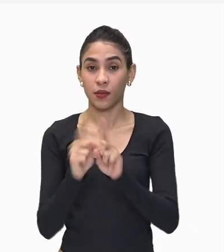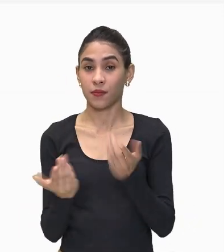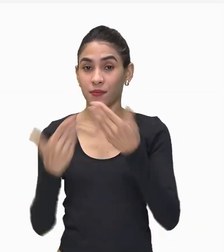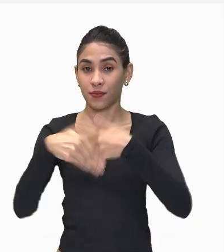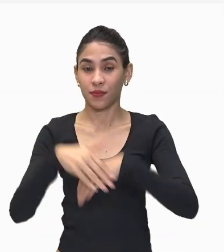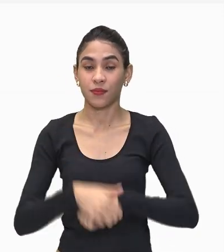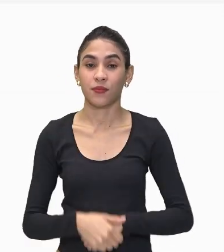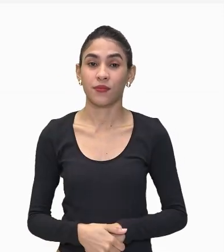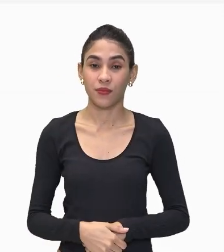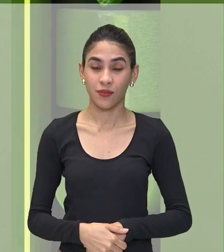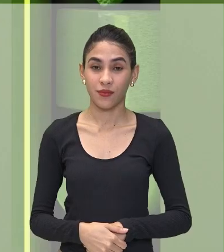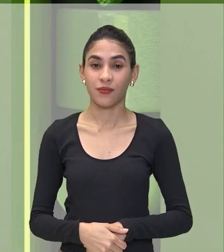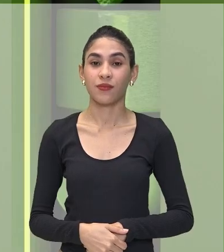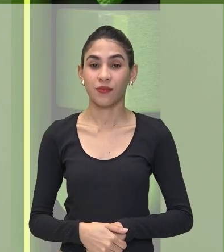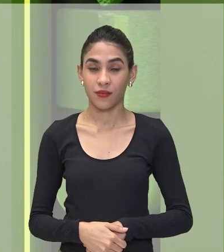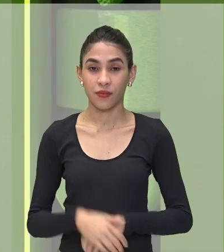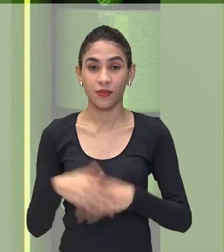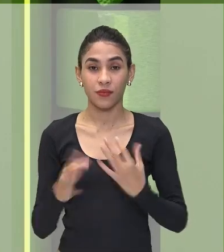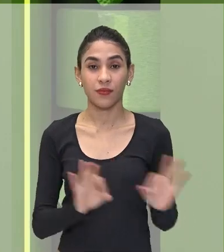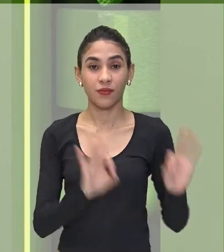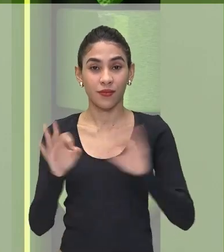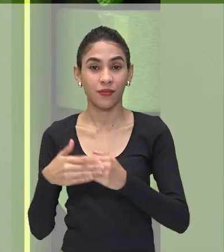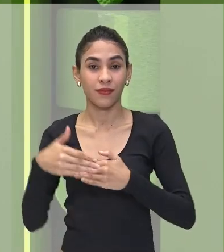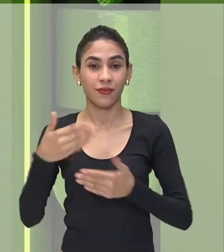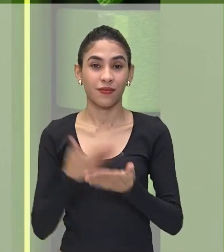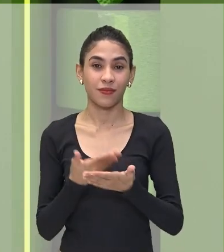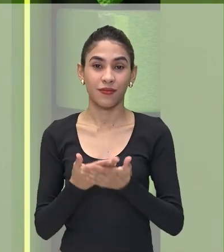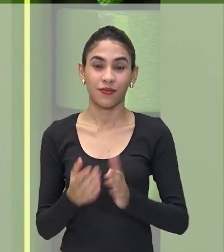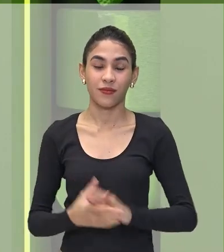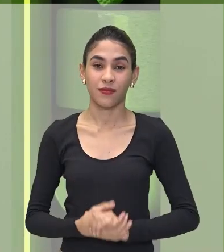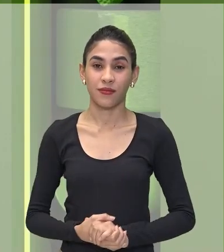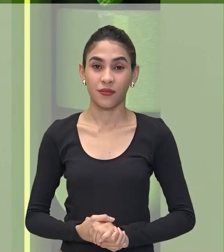Avaliação Então vamos dar início